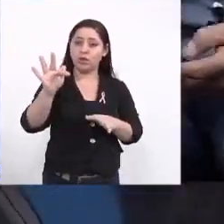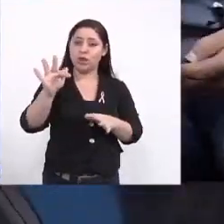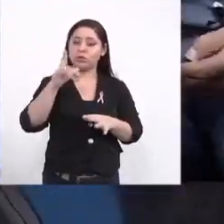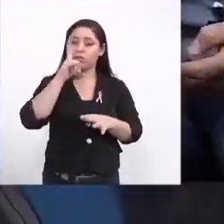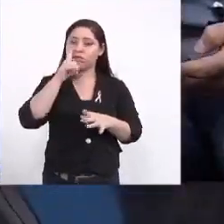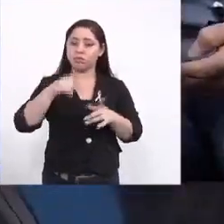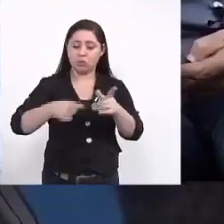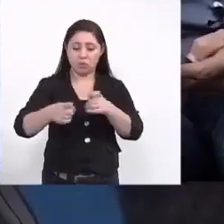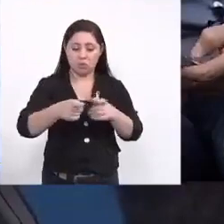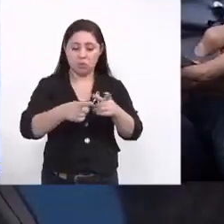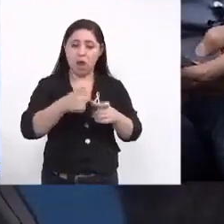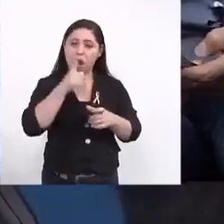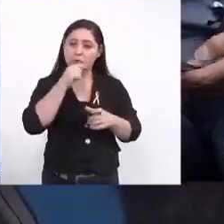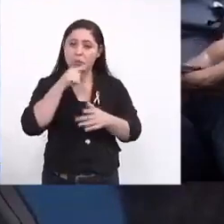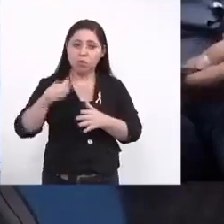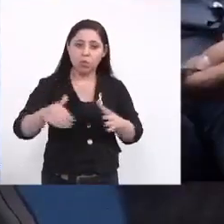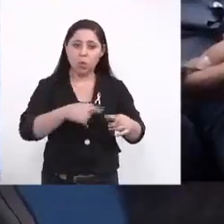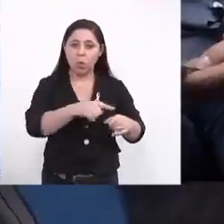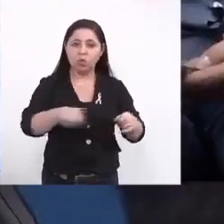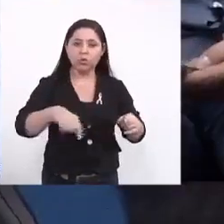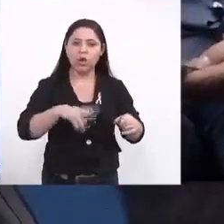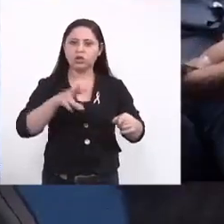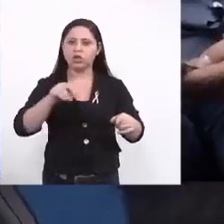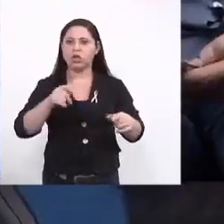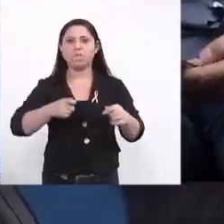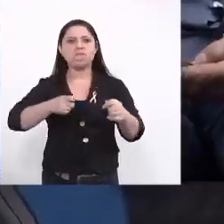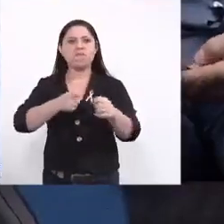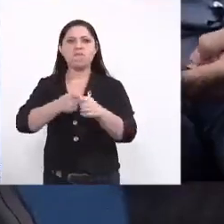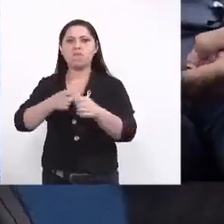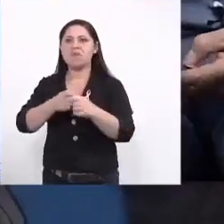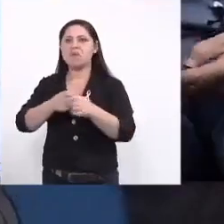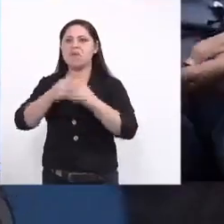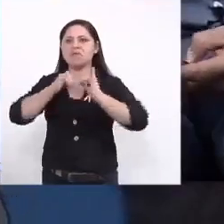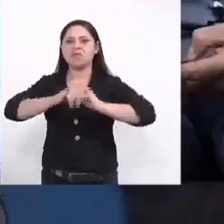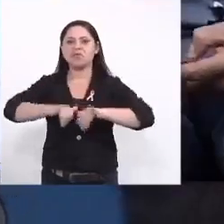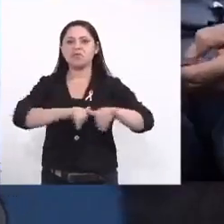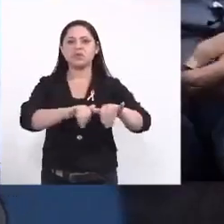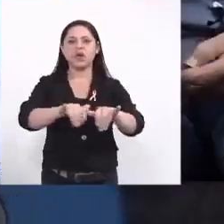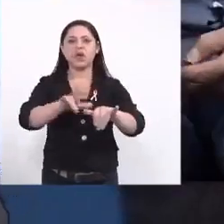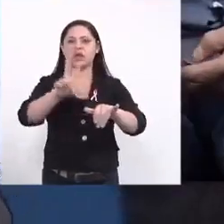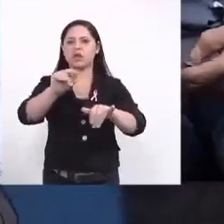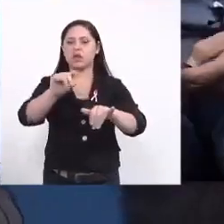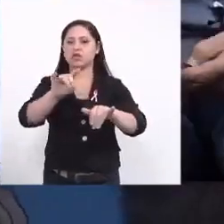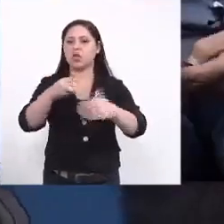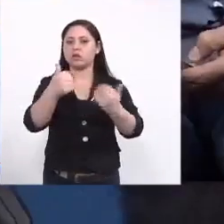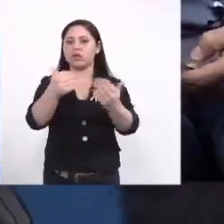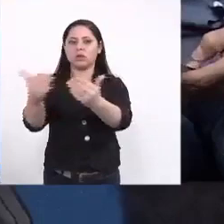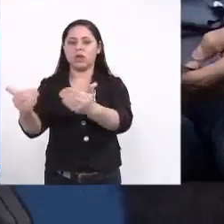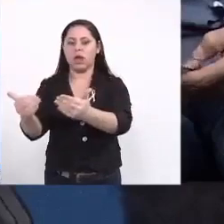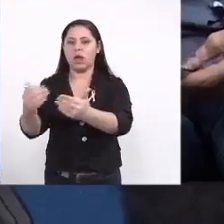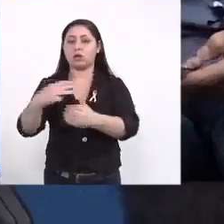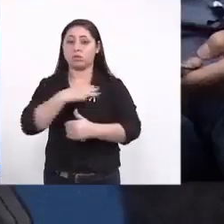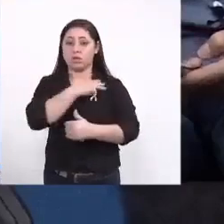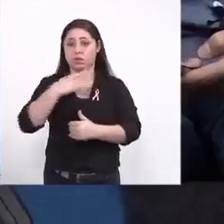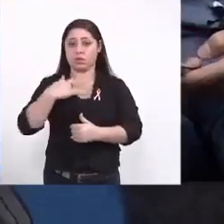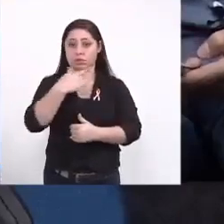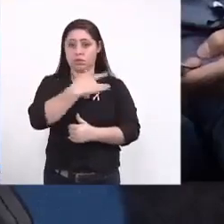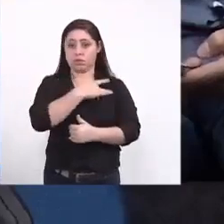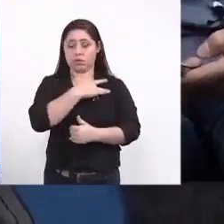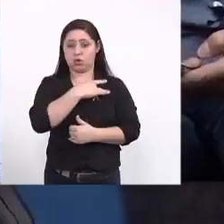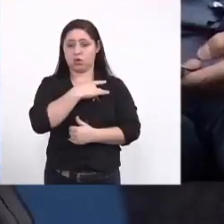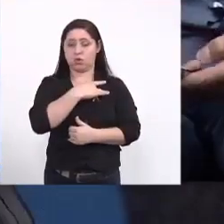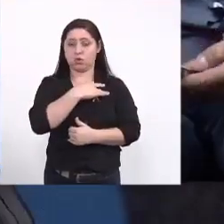larvas e por isso que a nossa preocupação não é de soltar o produto no mercado ou realmente fornecer isso para o Ministério da Saúde